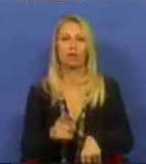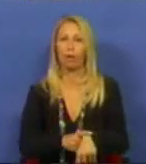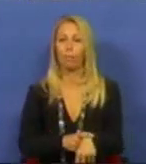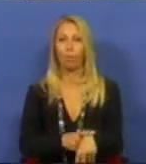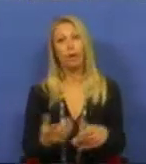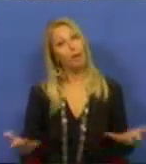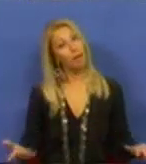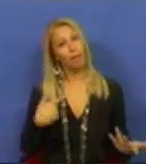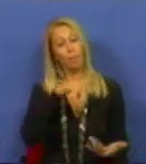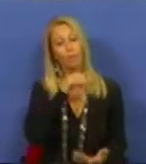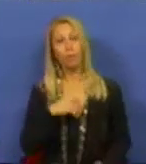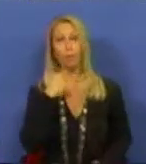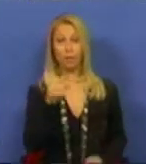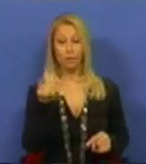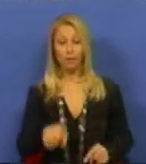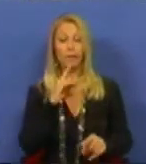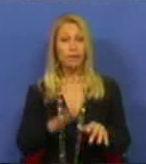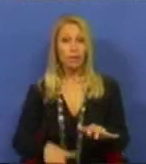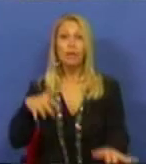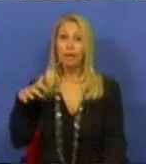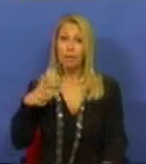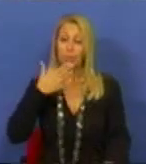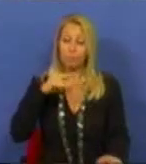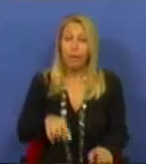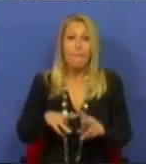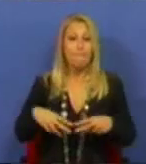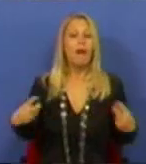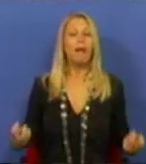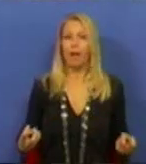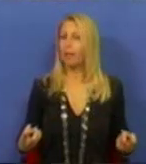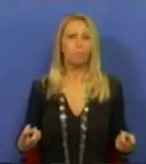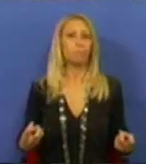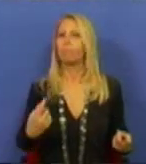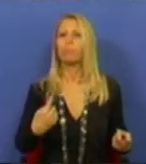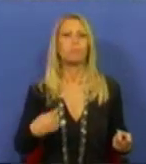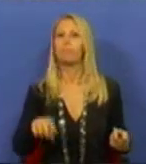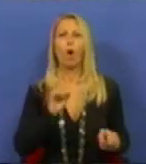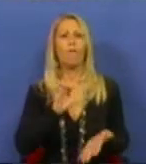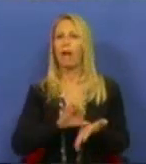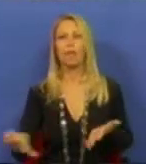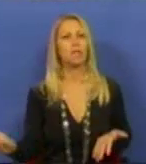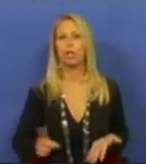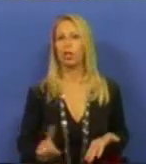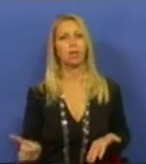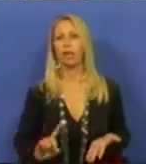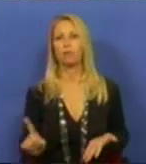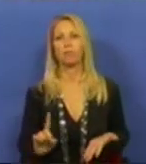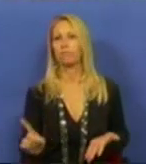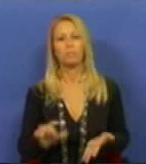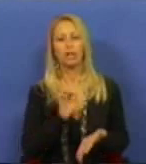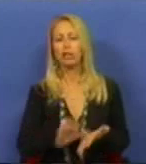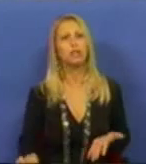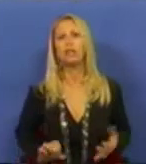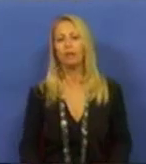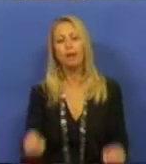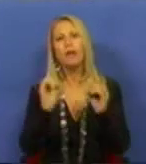portanto, deixem-me dizer-vos, esta Assembleia, pelo menos esta bancada, não vai abdicar de nenhum, nenhum instrumento para